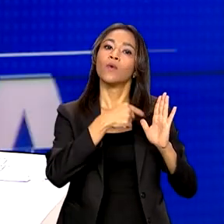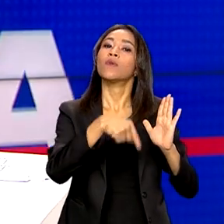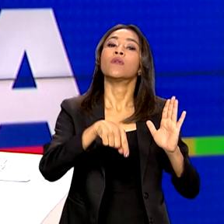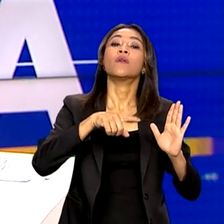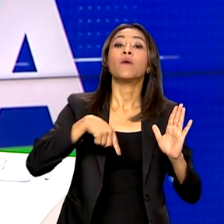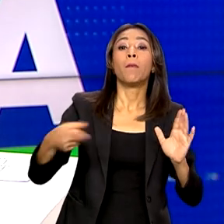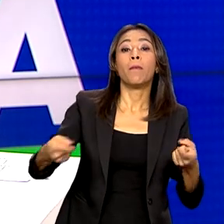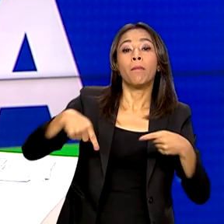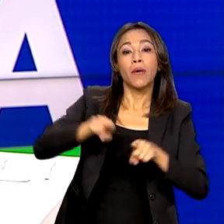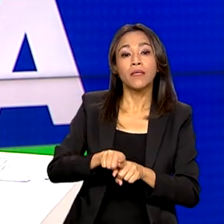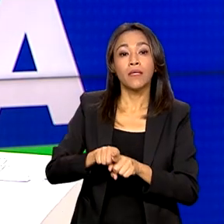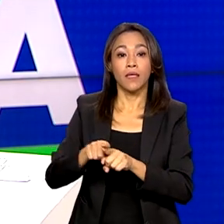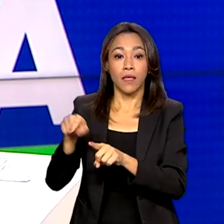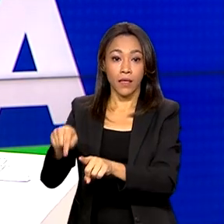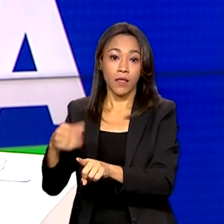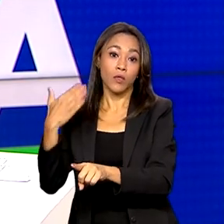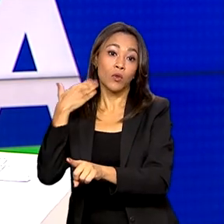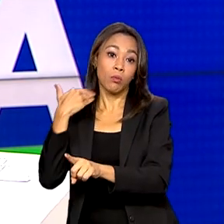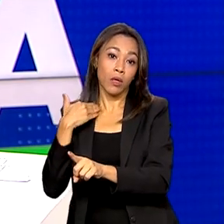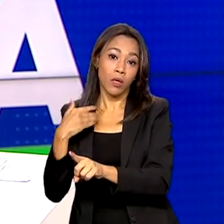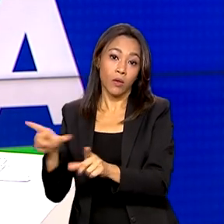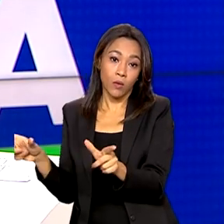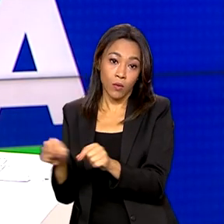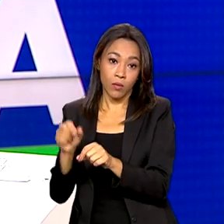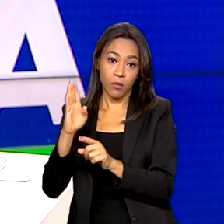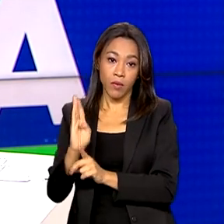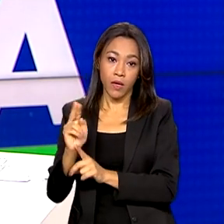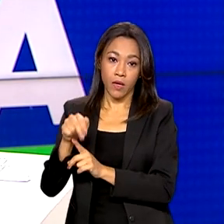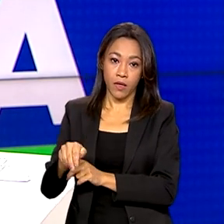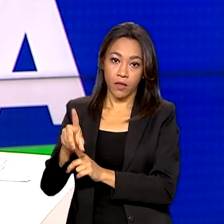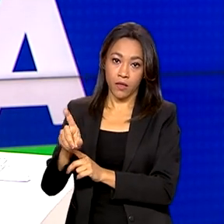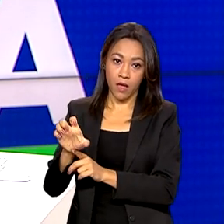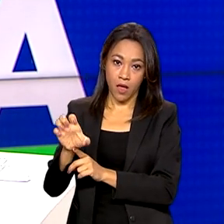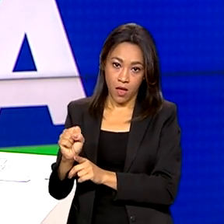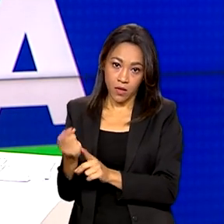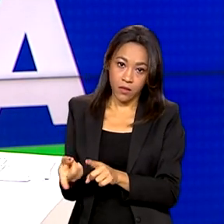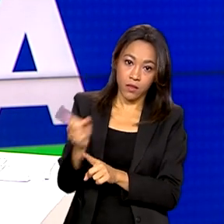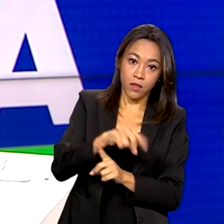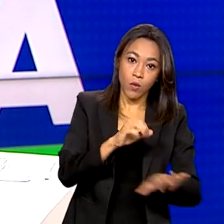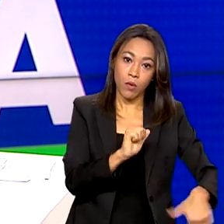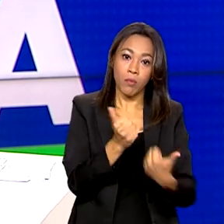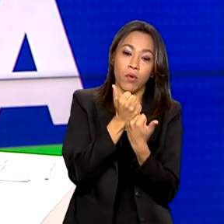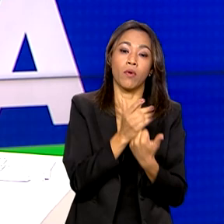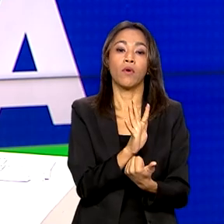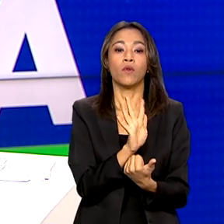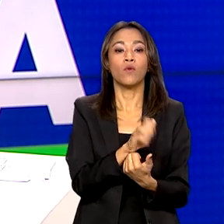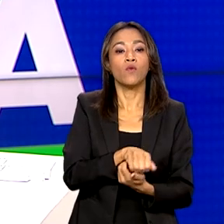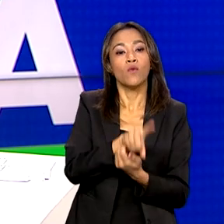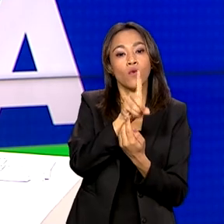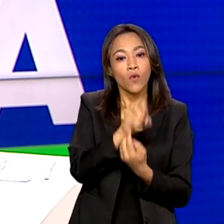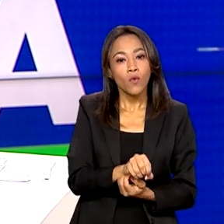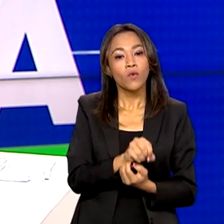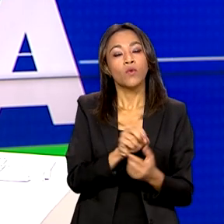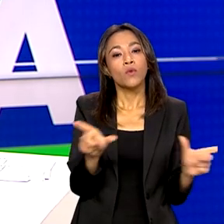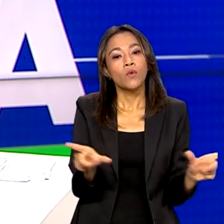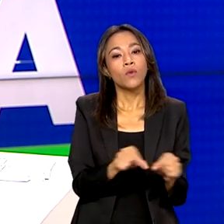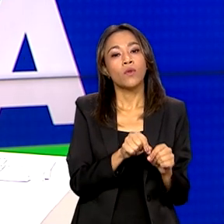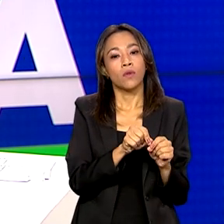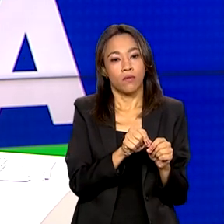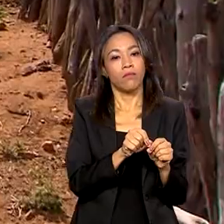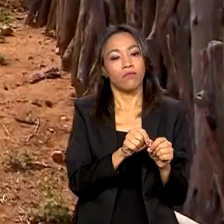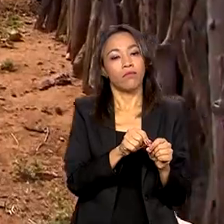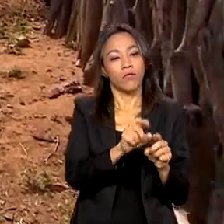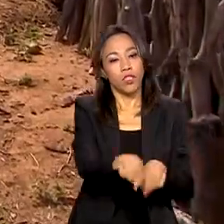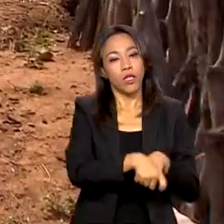Nacional de Desenvolvimento Econômico e Social, o BNDES, e o Fundo Internacional de Desenvolvimento Agrícola da ONU.